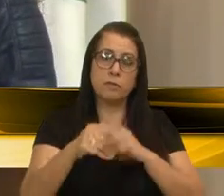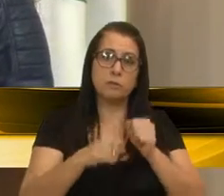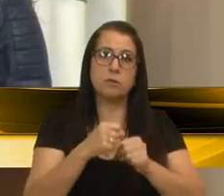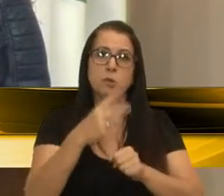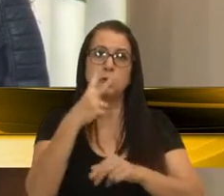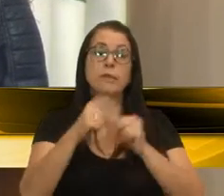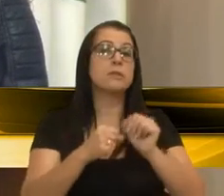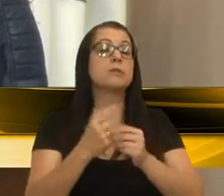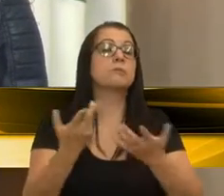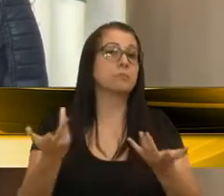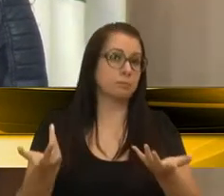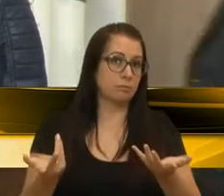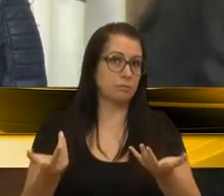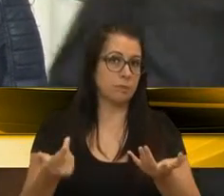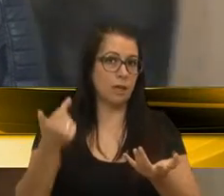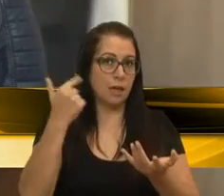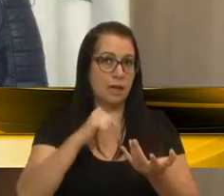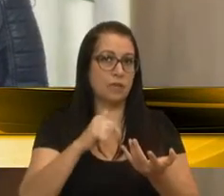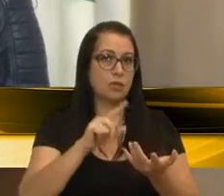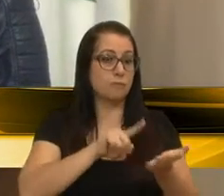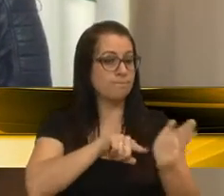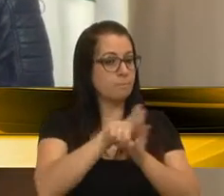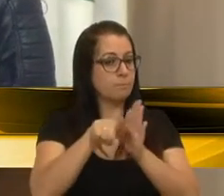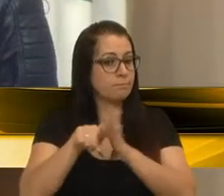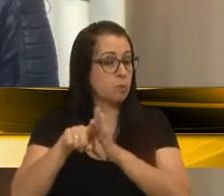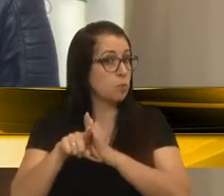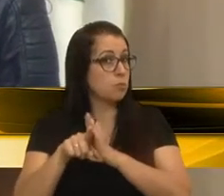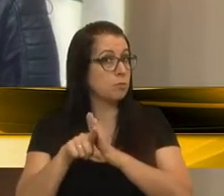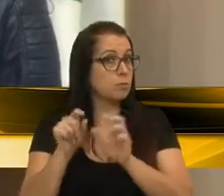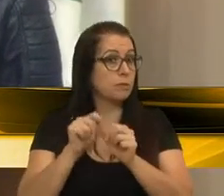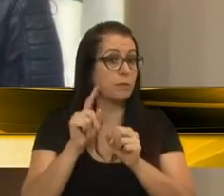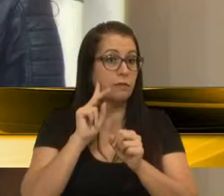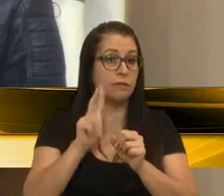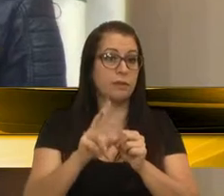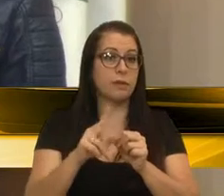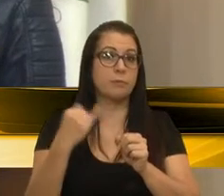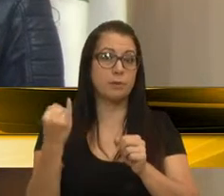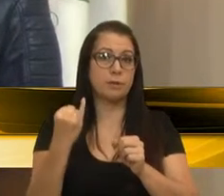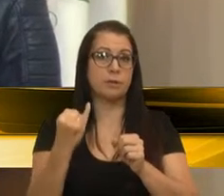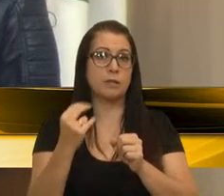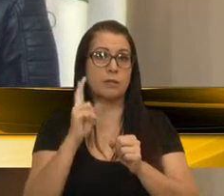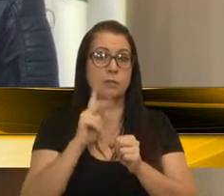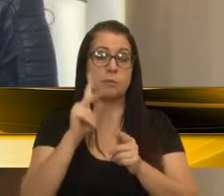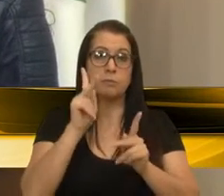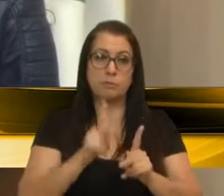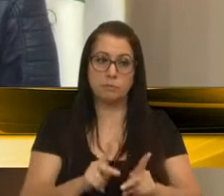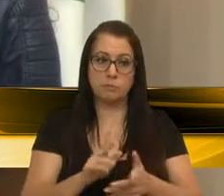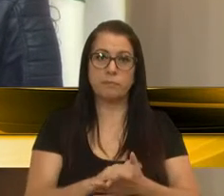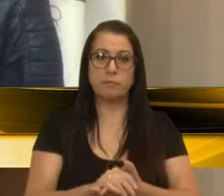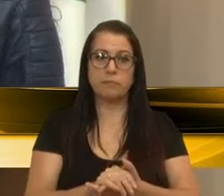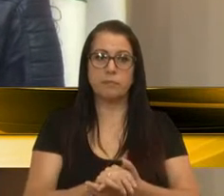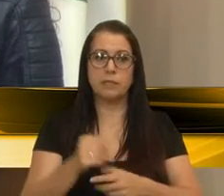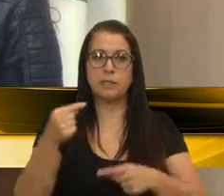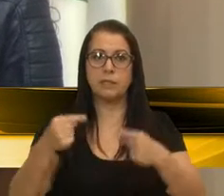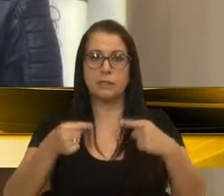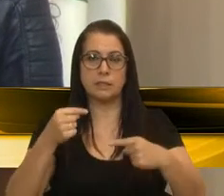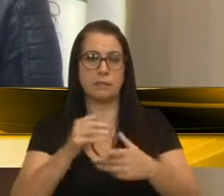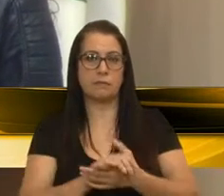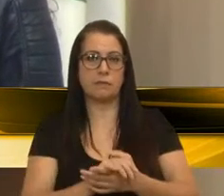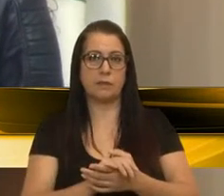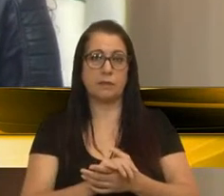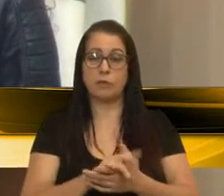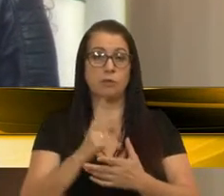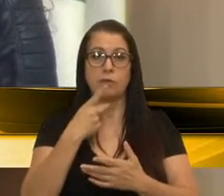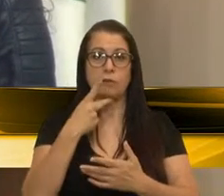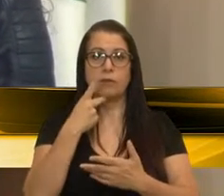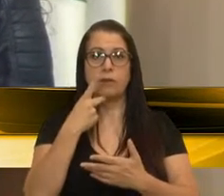bianualmente. Eu acho que são vários questionamentos que a gente tem que levar e a gente tem que levar isso para as pessoas debaterem. Não